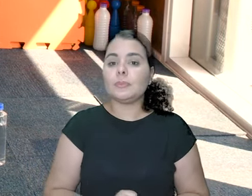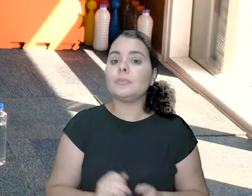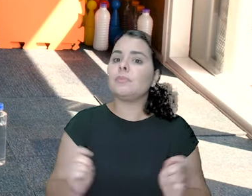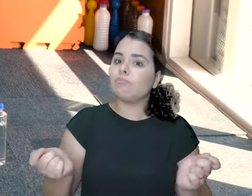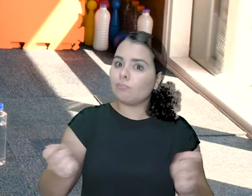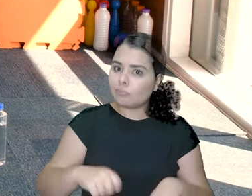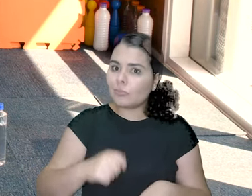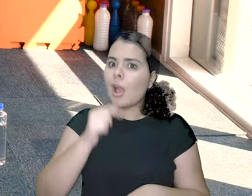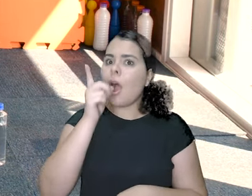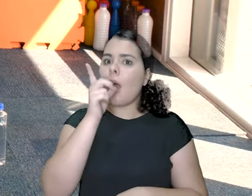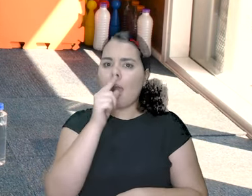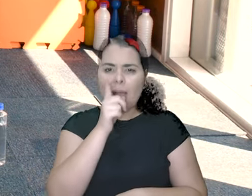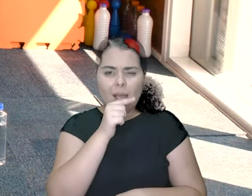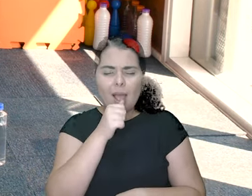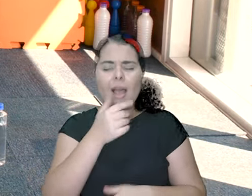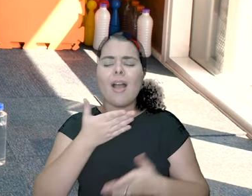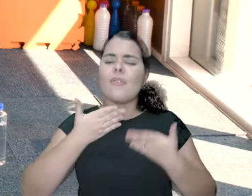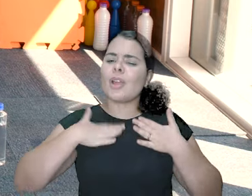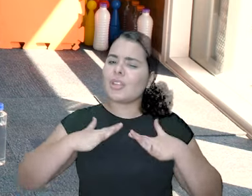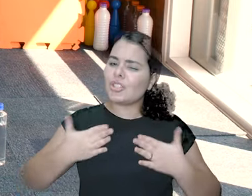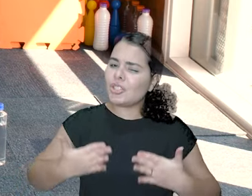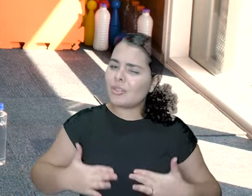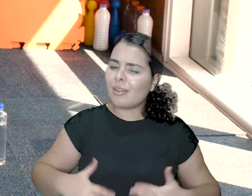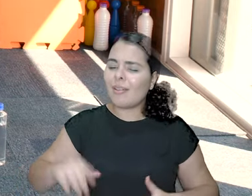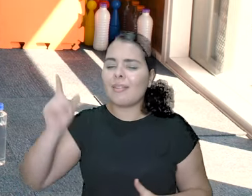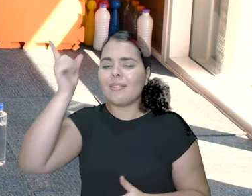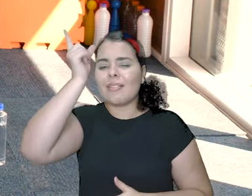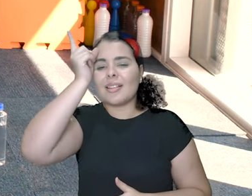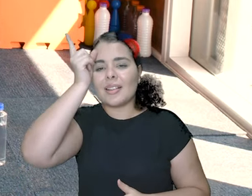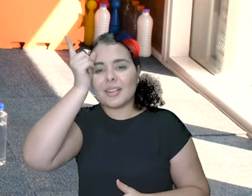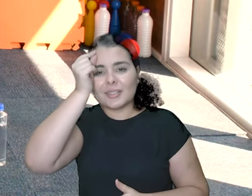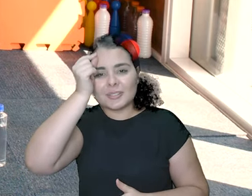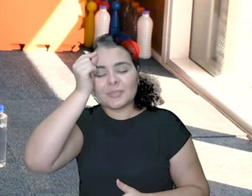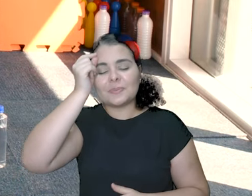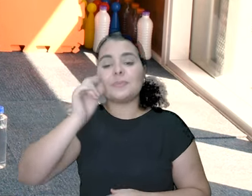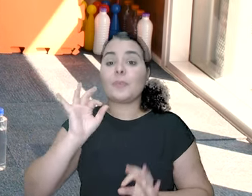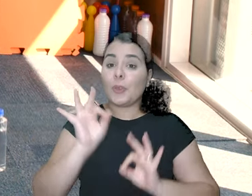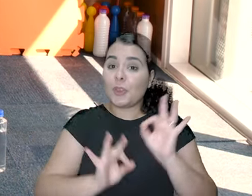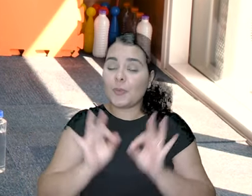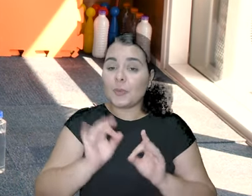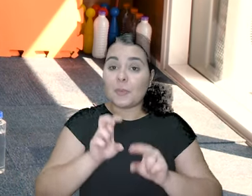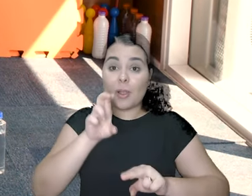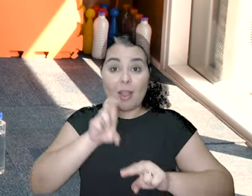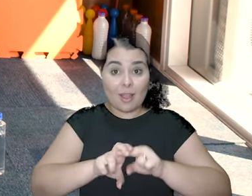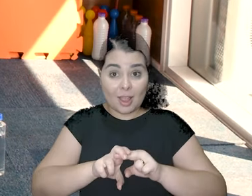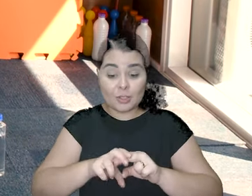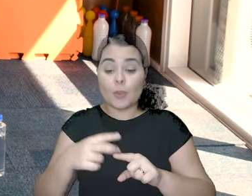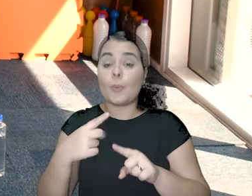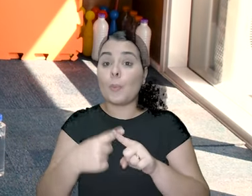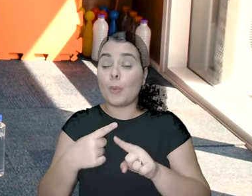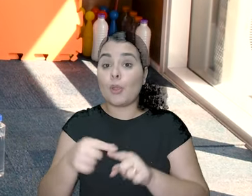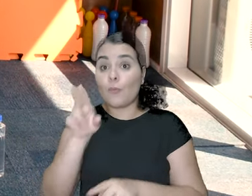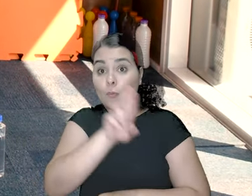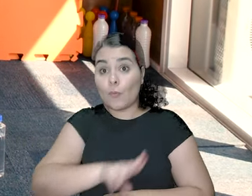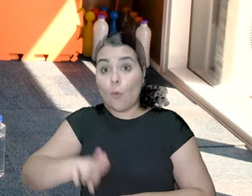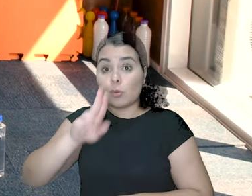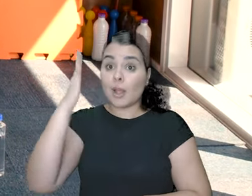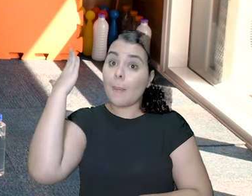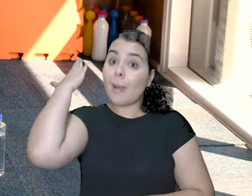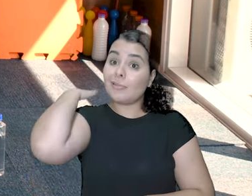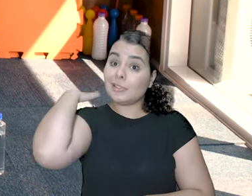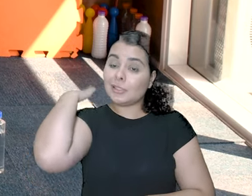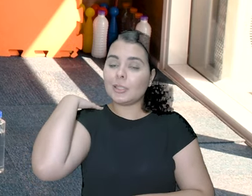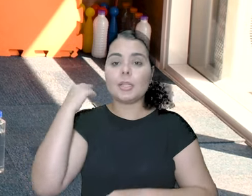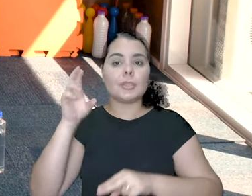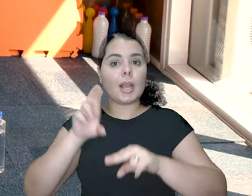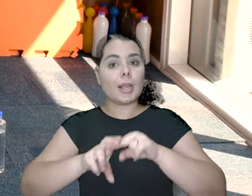Aê! Pega a sua água. Se você precisar, dá um bolinho. Eu vou virar a cadeira. A gente vai usar essa